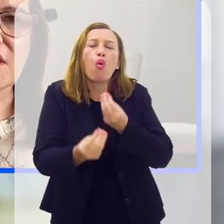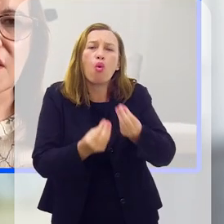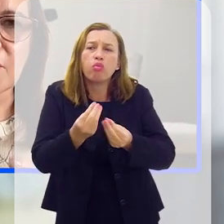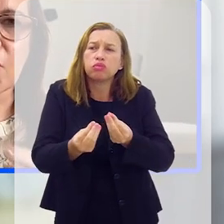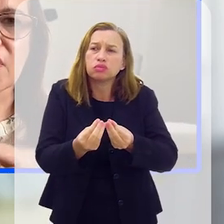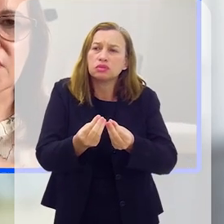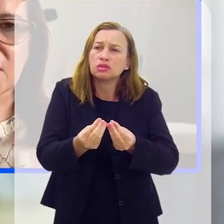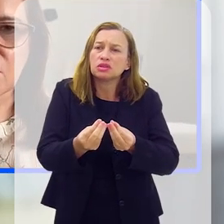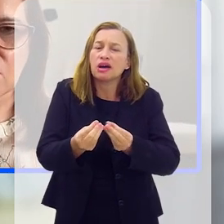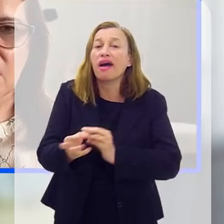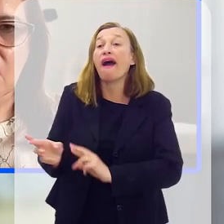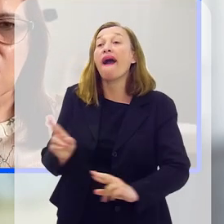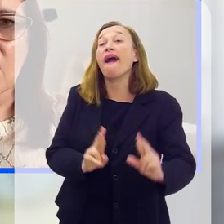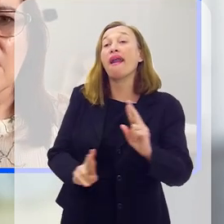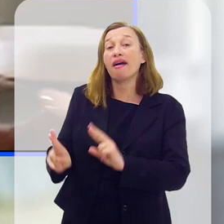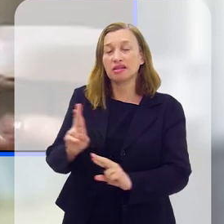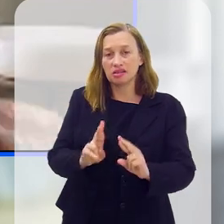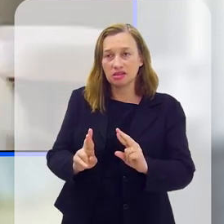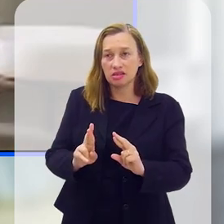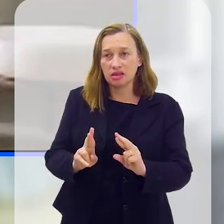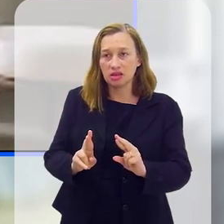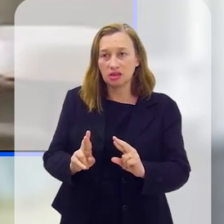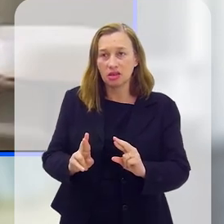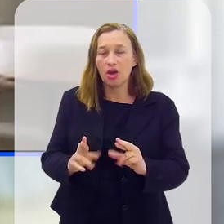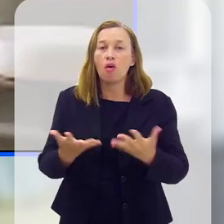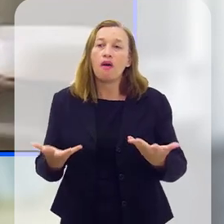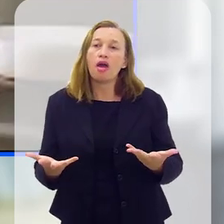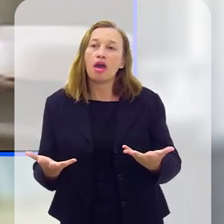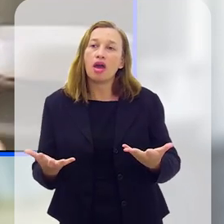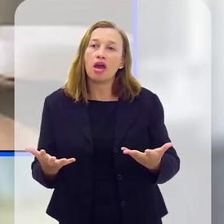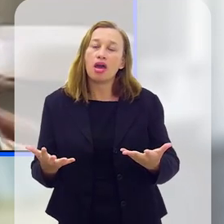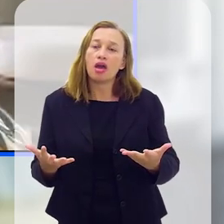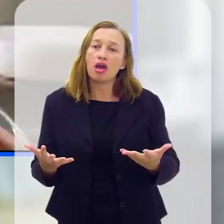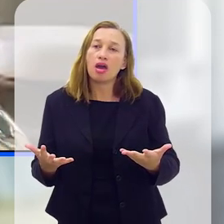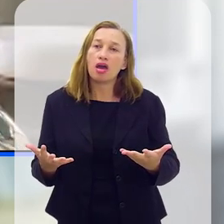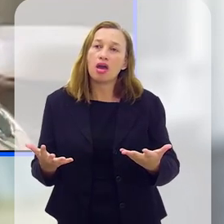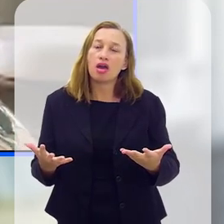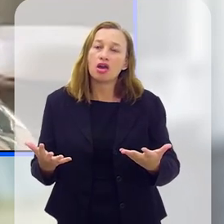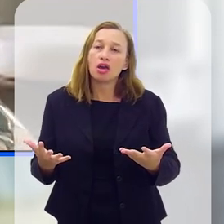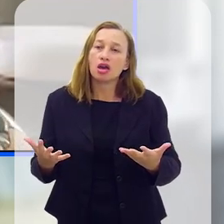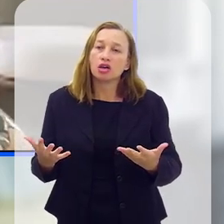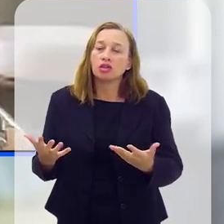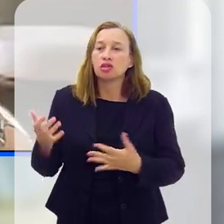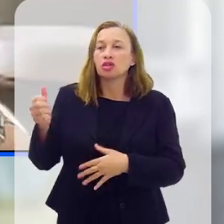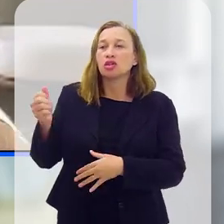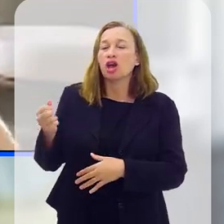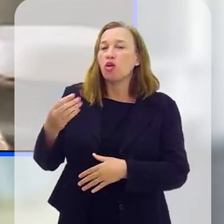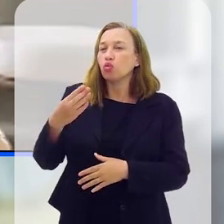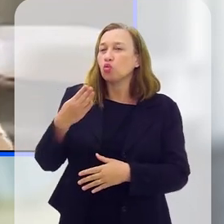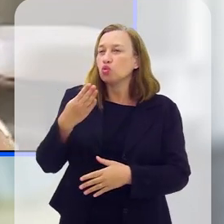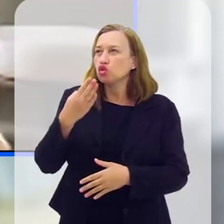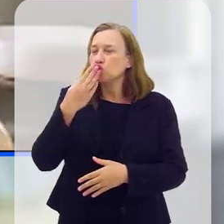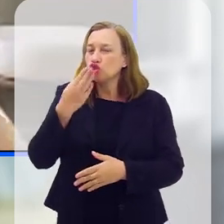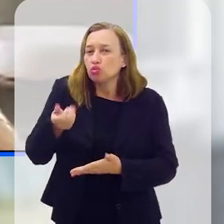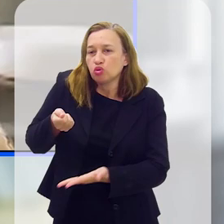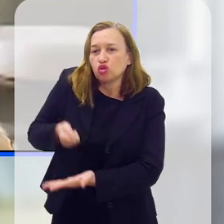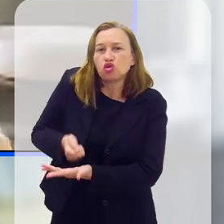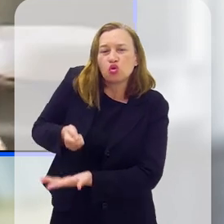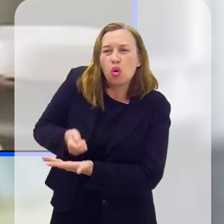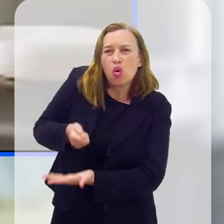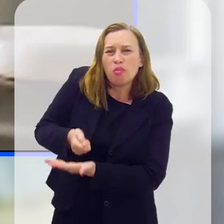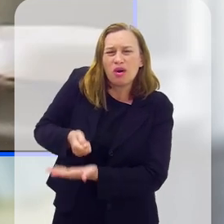está esse clima organizacional? É um clima organizacional que, em geral, também, o tipo de cobrança